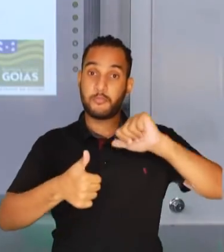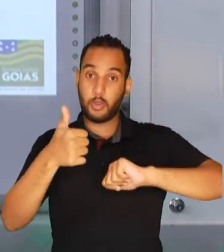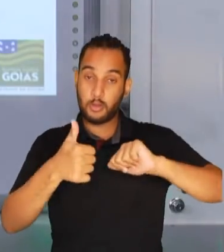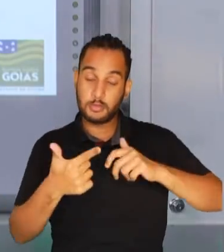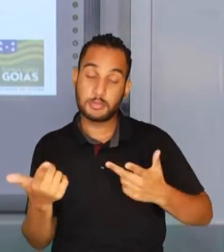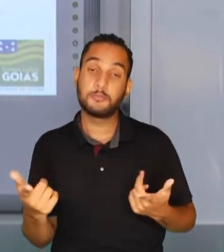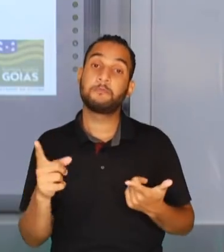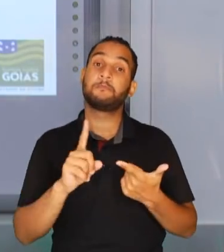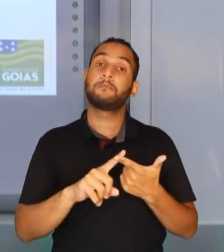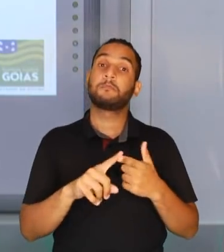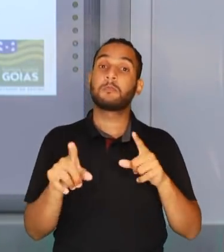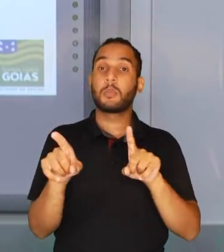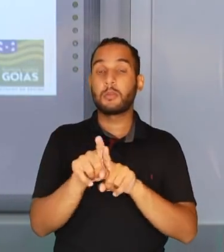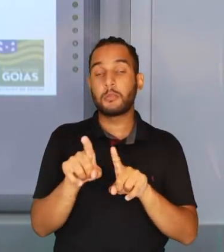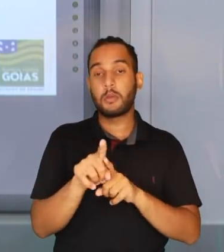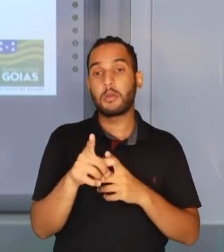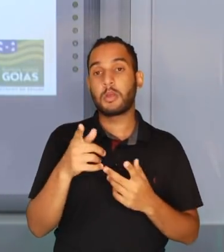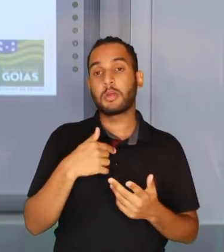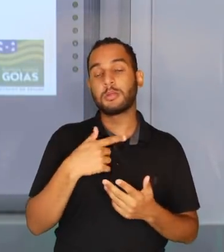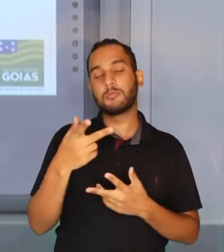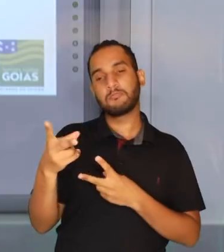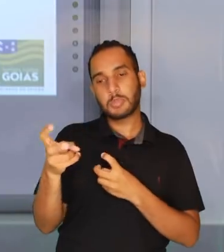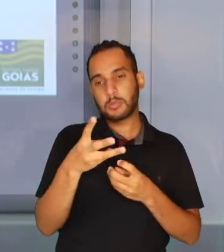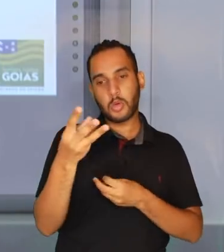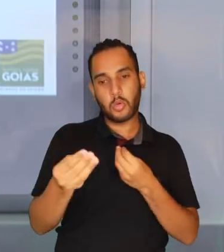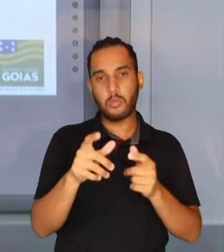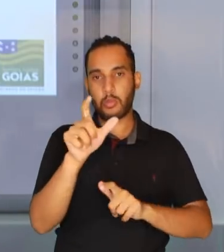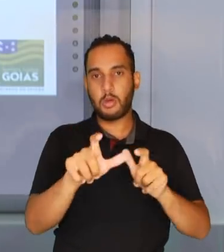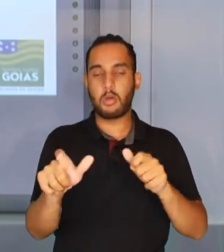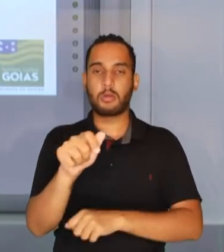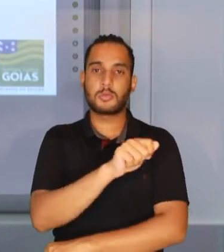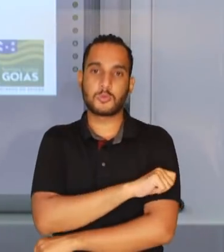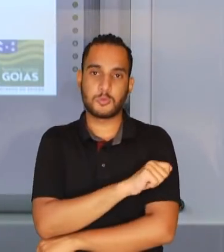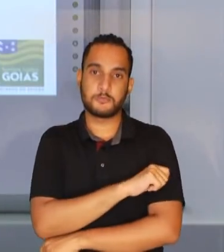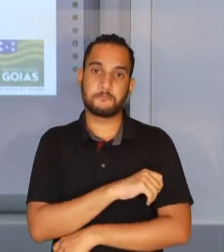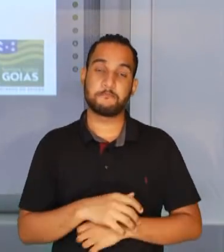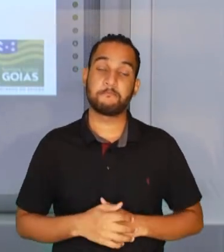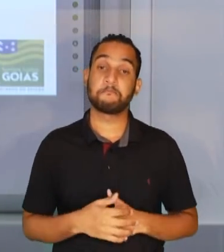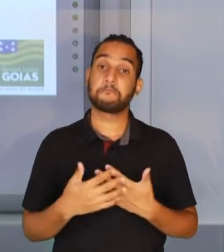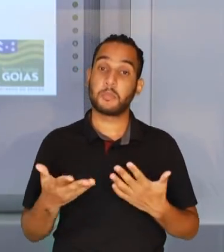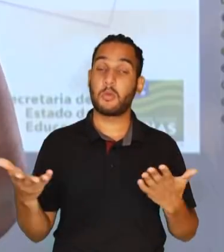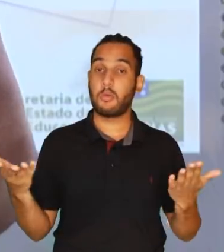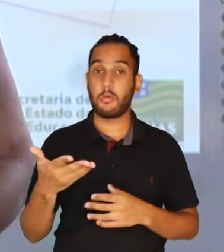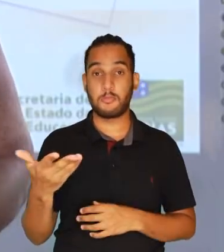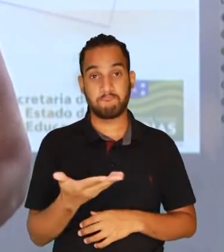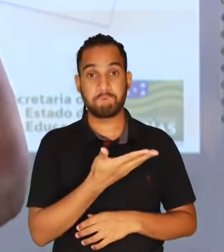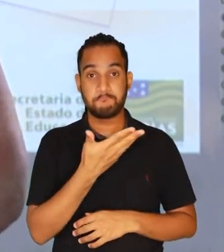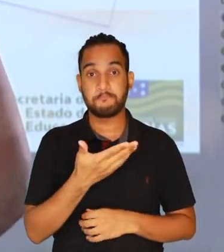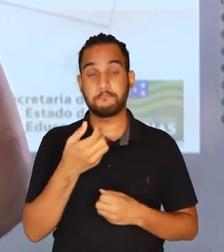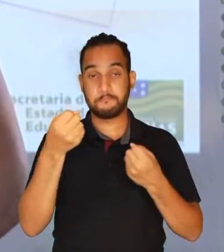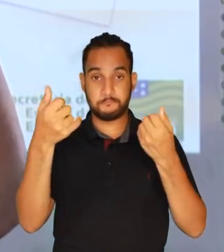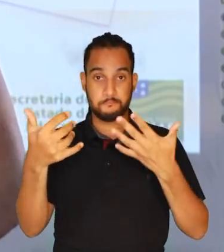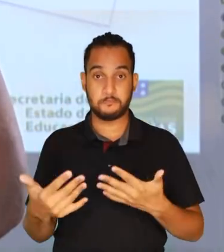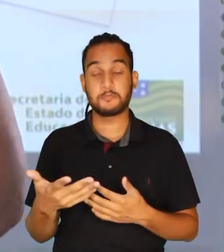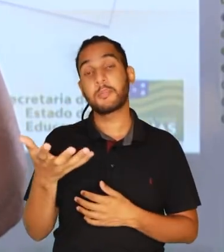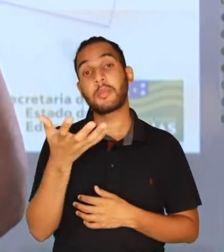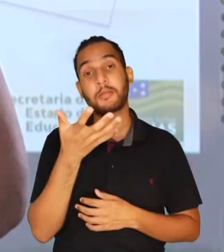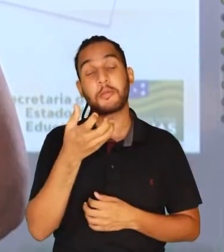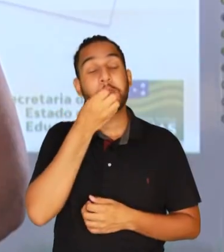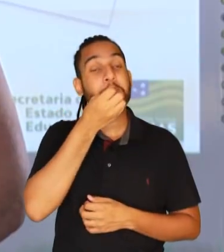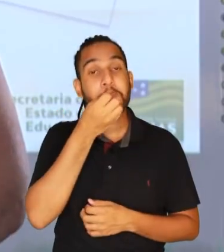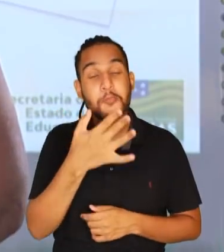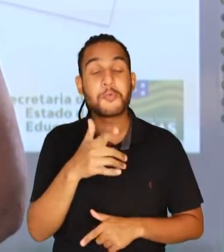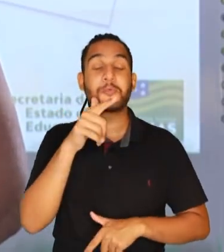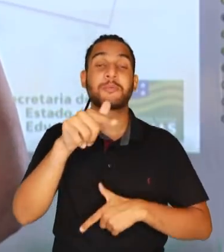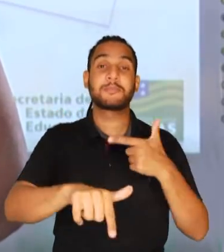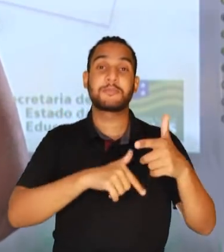avaliações de sala de aula, das avaliações diagnósticas ou em larga escala. Então é isso que nós trouxemos para vocês.